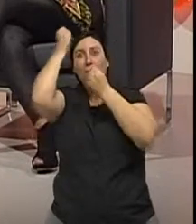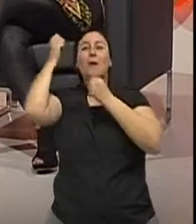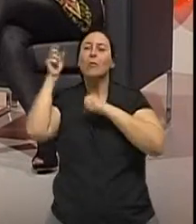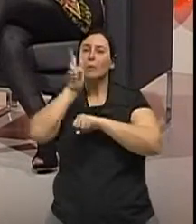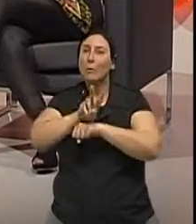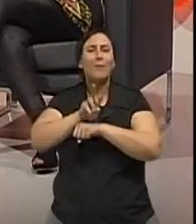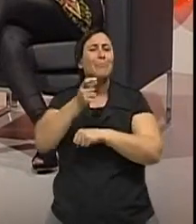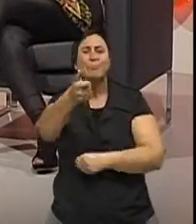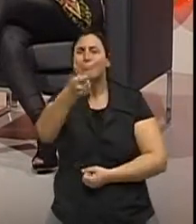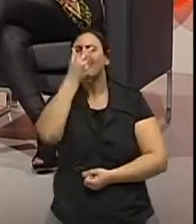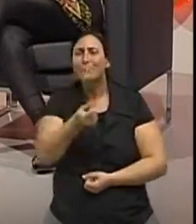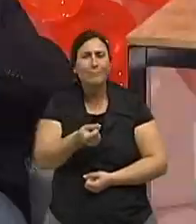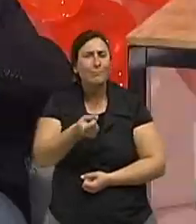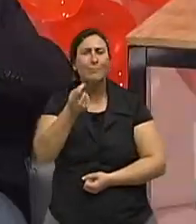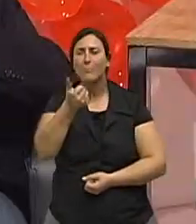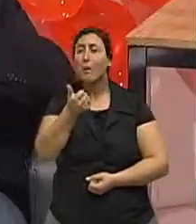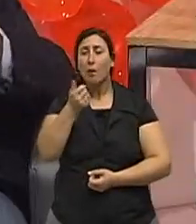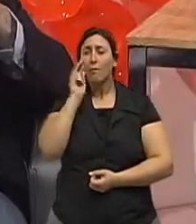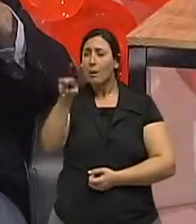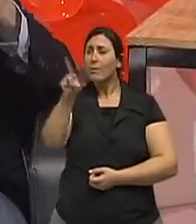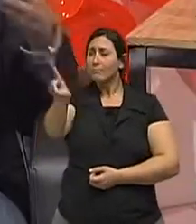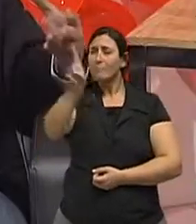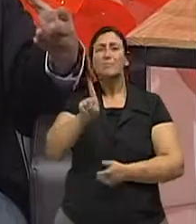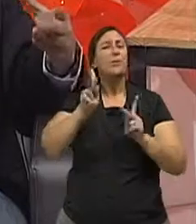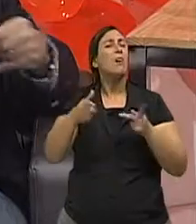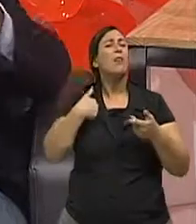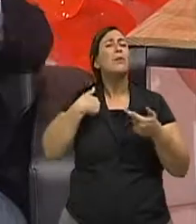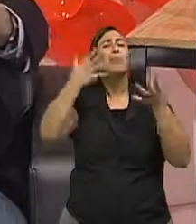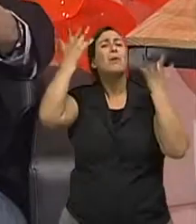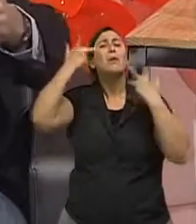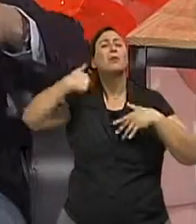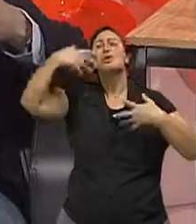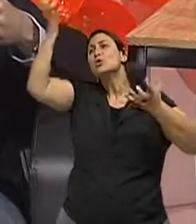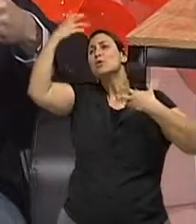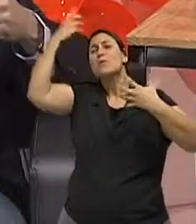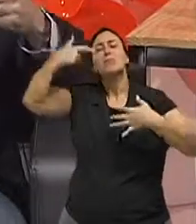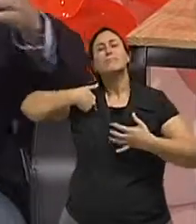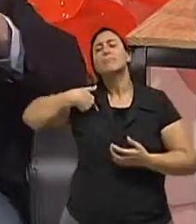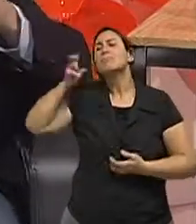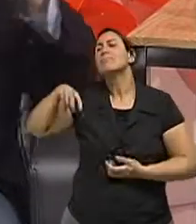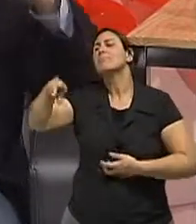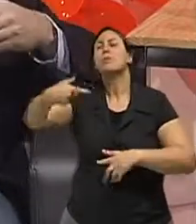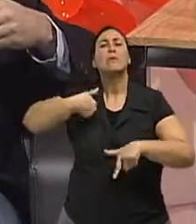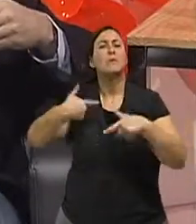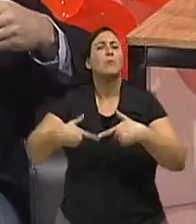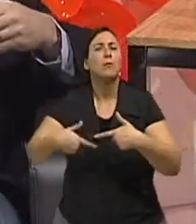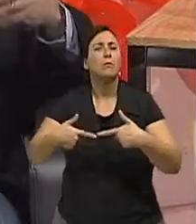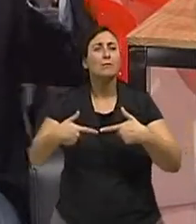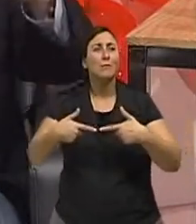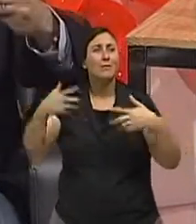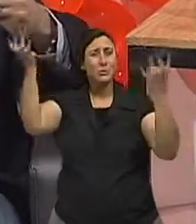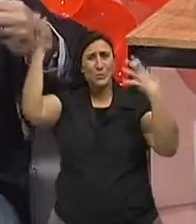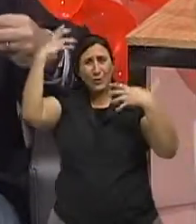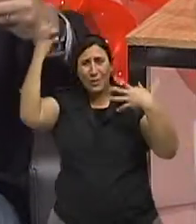resfriamento do corpo. É muito comum nós pegarmos pacientes e olha, eu tomei um banho de chuva e segui caminhando, segui trabalhando. O banho